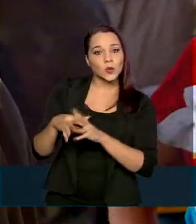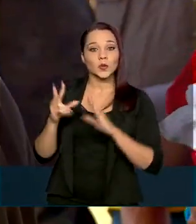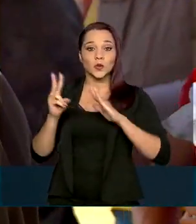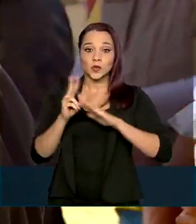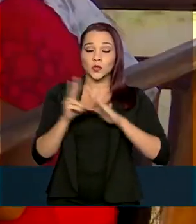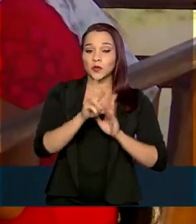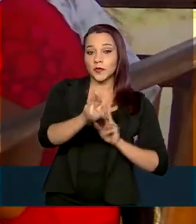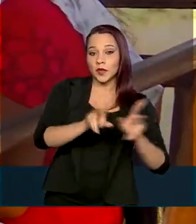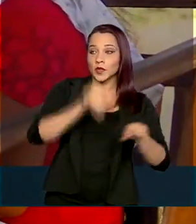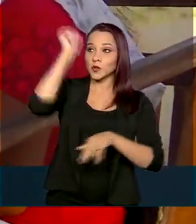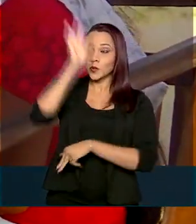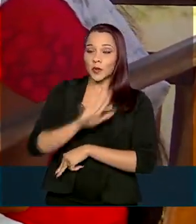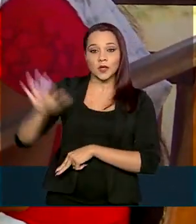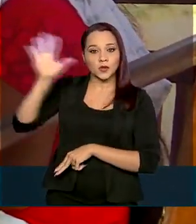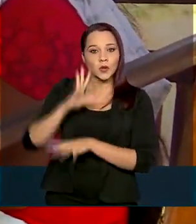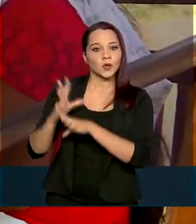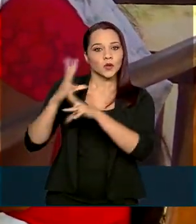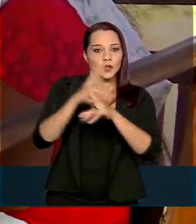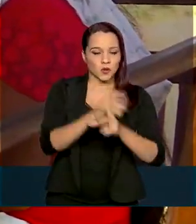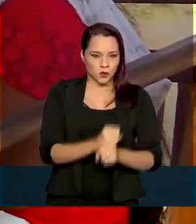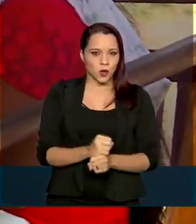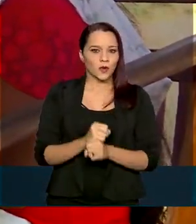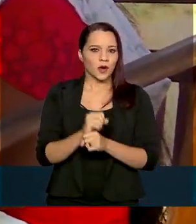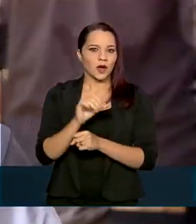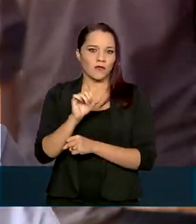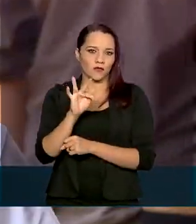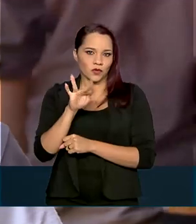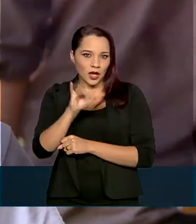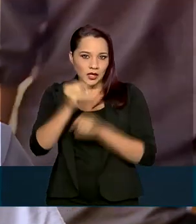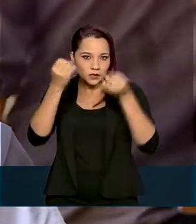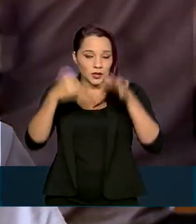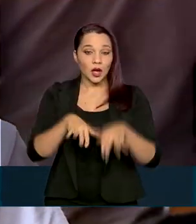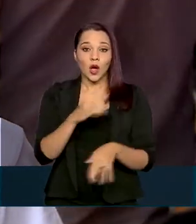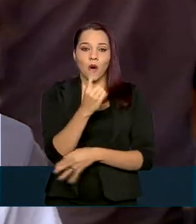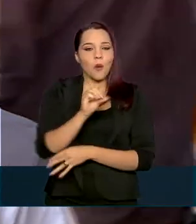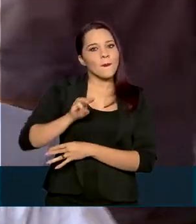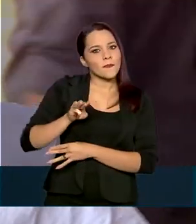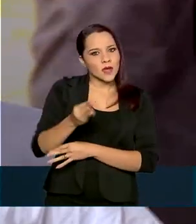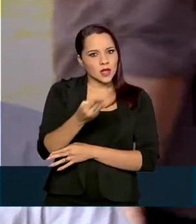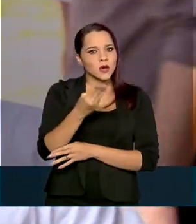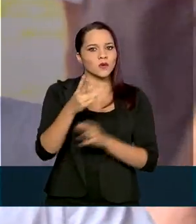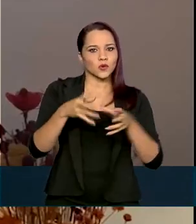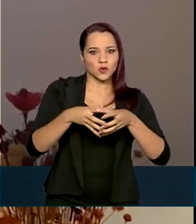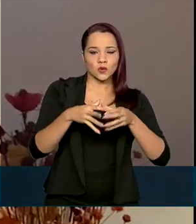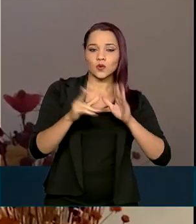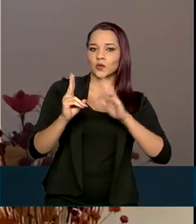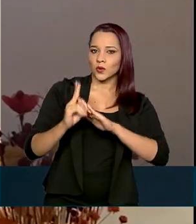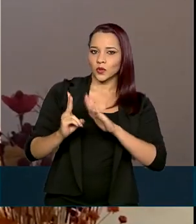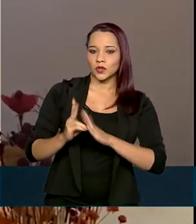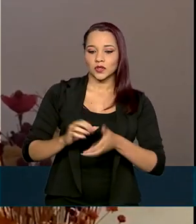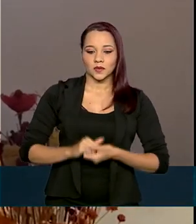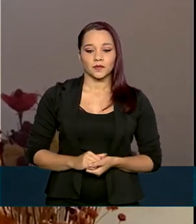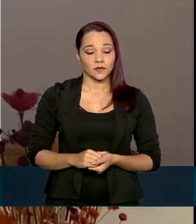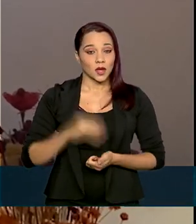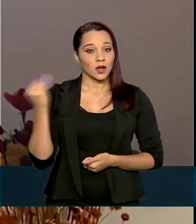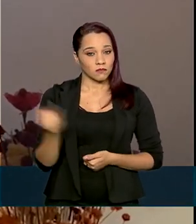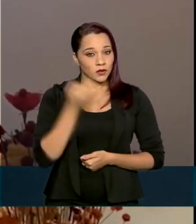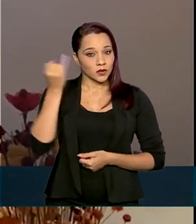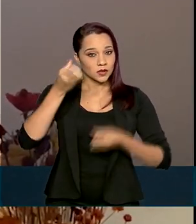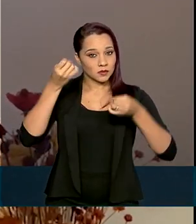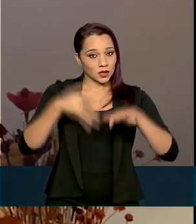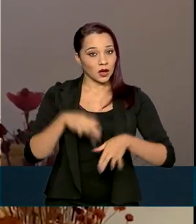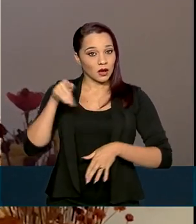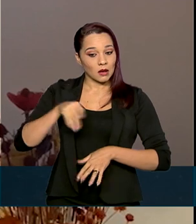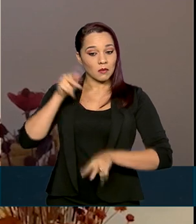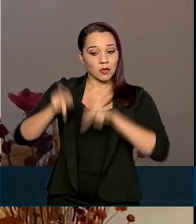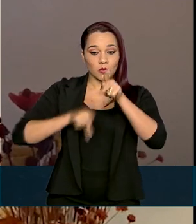o país, que totalizam, segundo a FUNAI, cerca de 1 milhão de indígenas. Importante salientar que essa